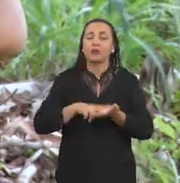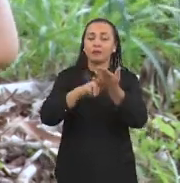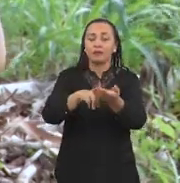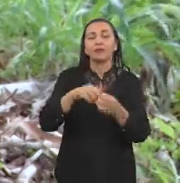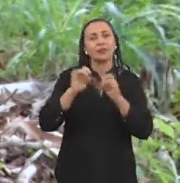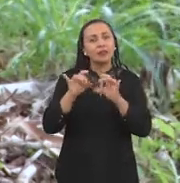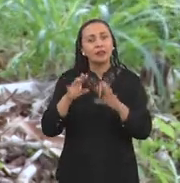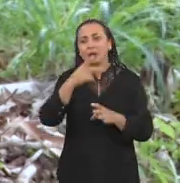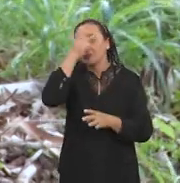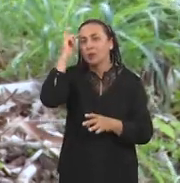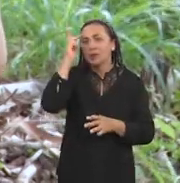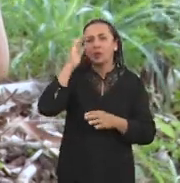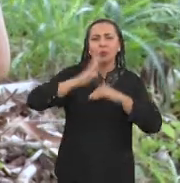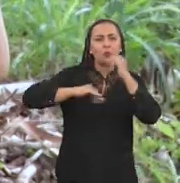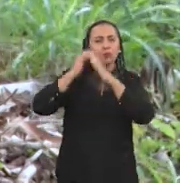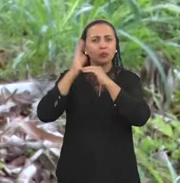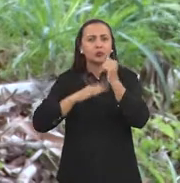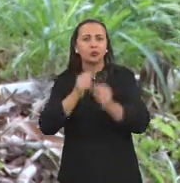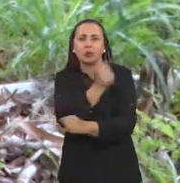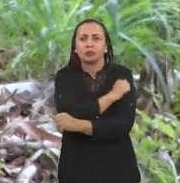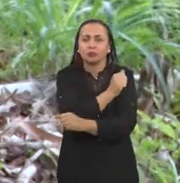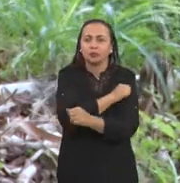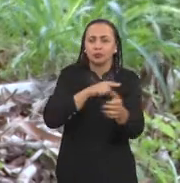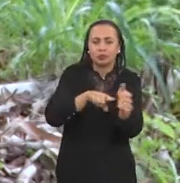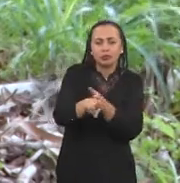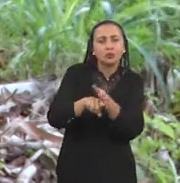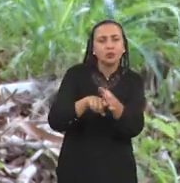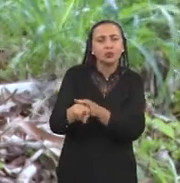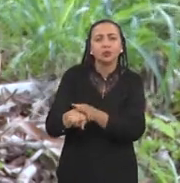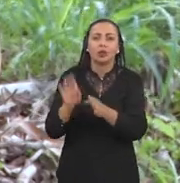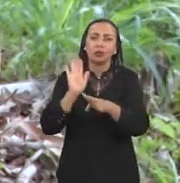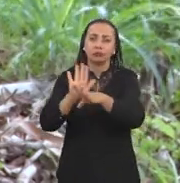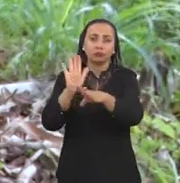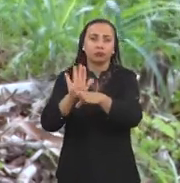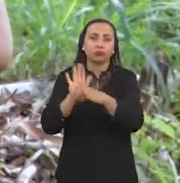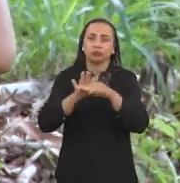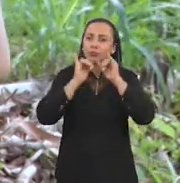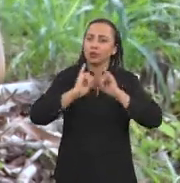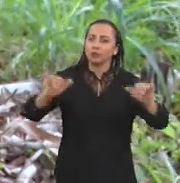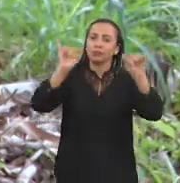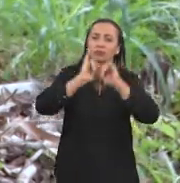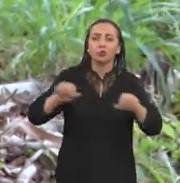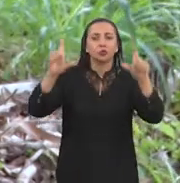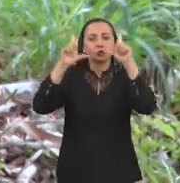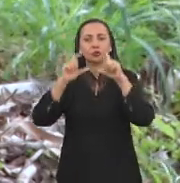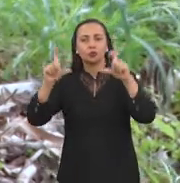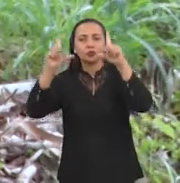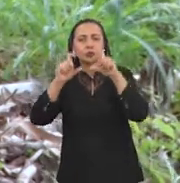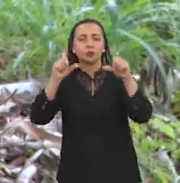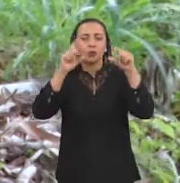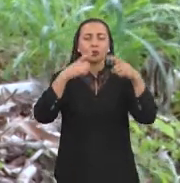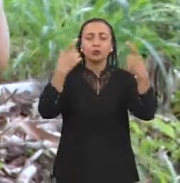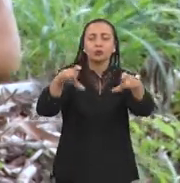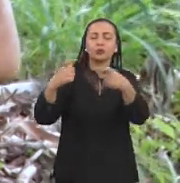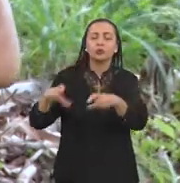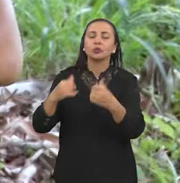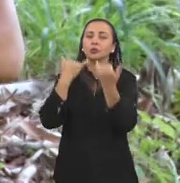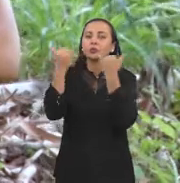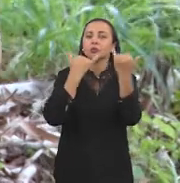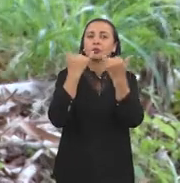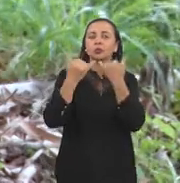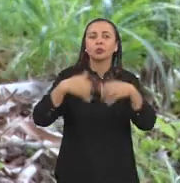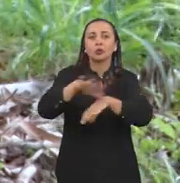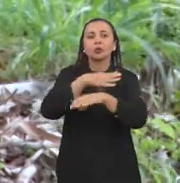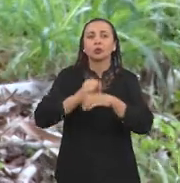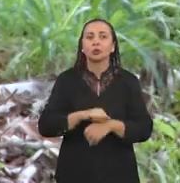permitirão que habitantes, estudantes, profissionais e pesquisadores contribuam na divulgação de fotos, localização